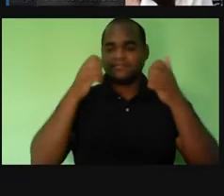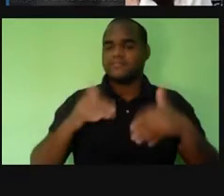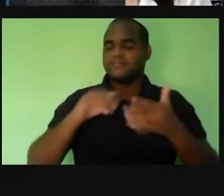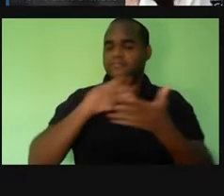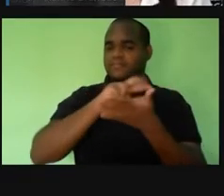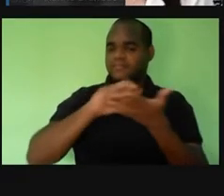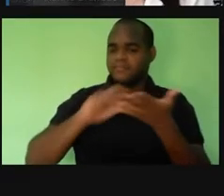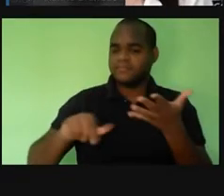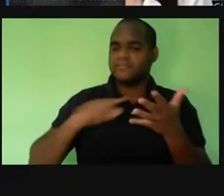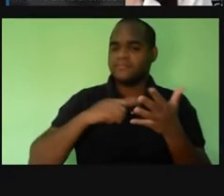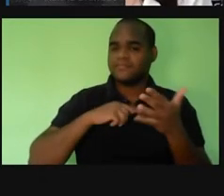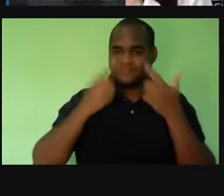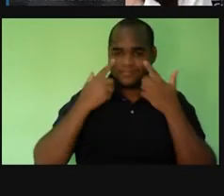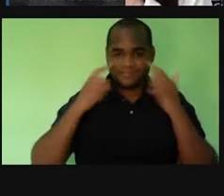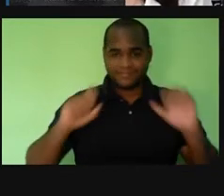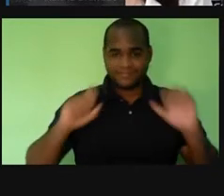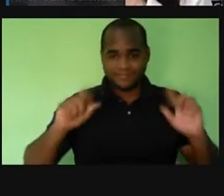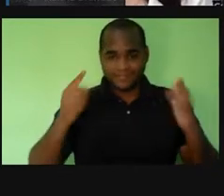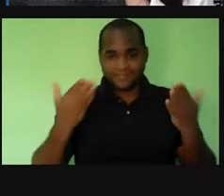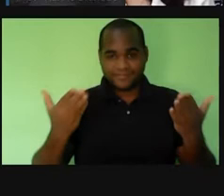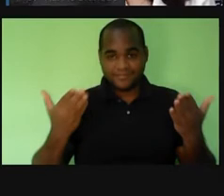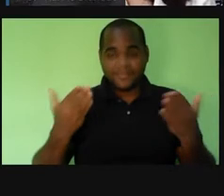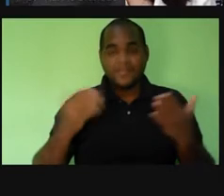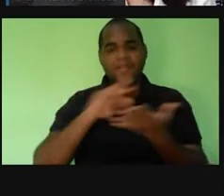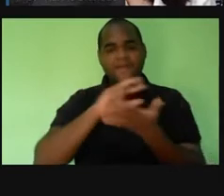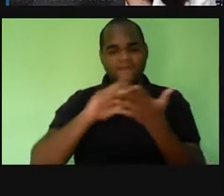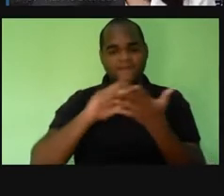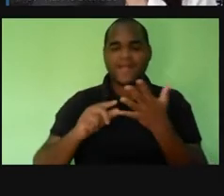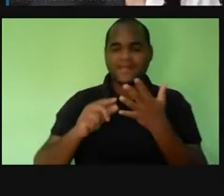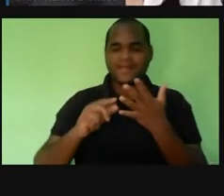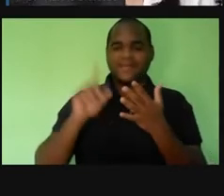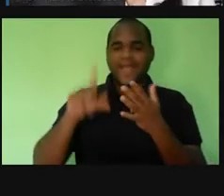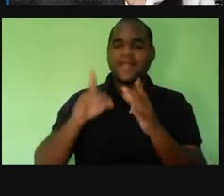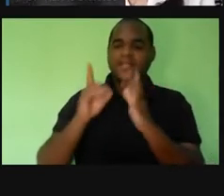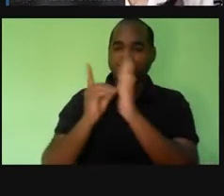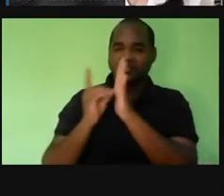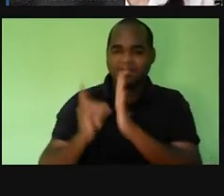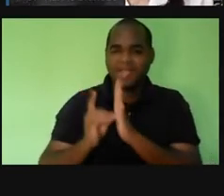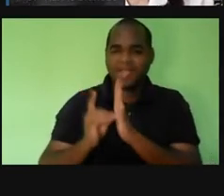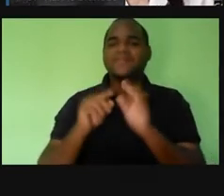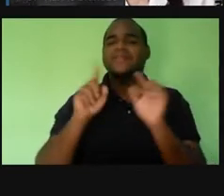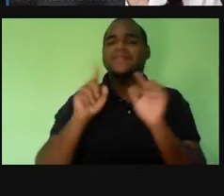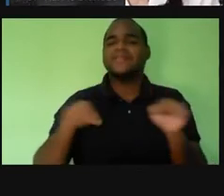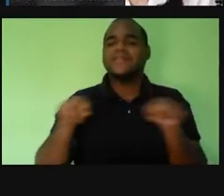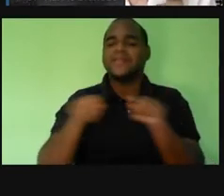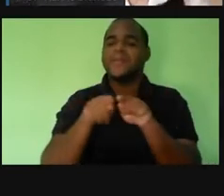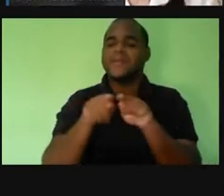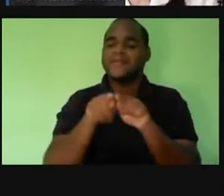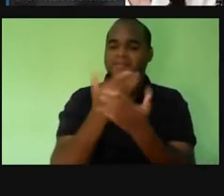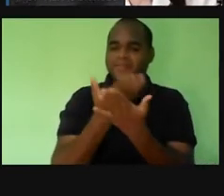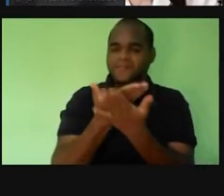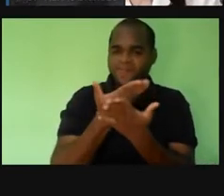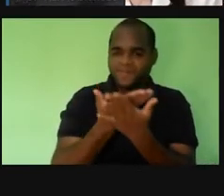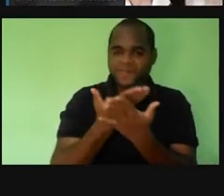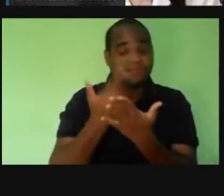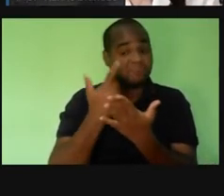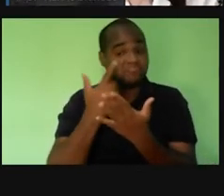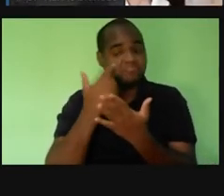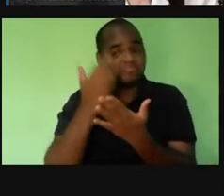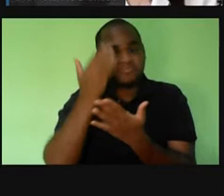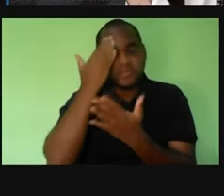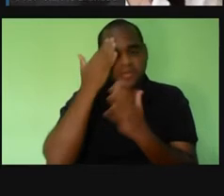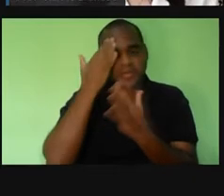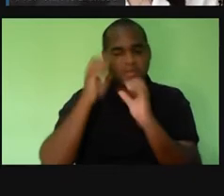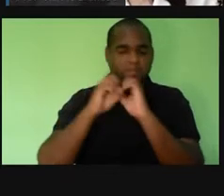com o nosso quadro Ferramentas Digitais e Educação, para a gente descobrir um pouquinho mais, né? Algumas ferramentas que estão